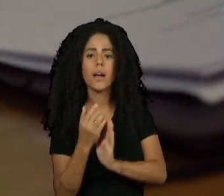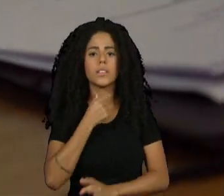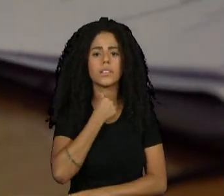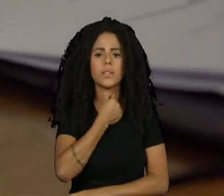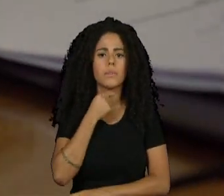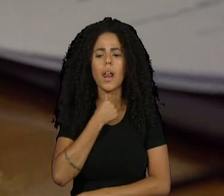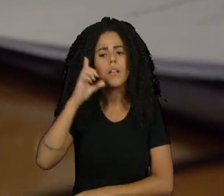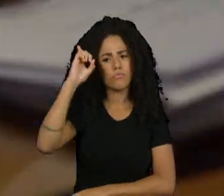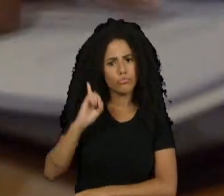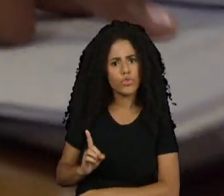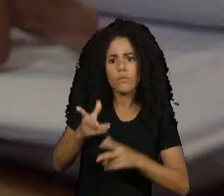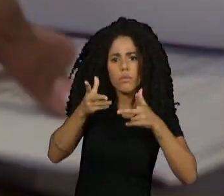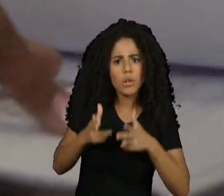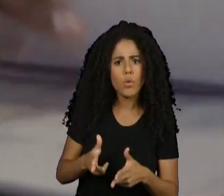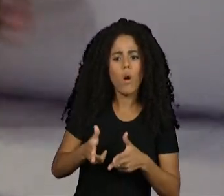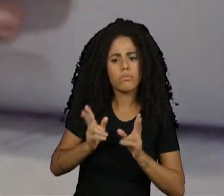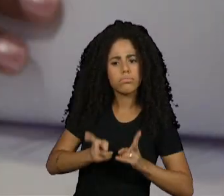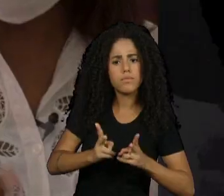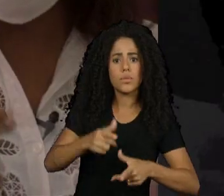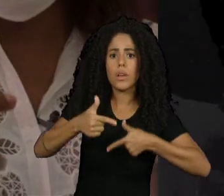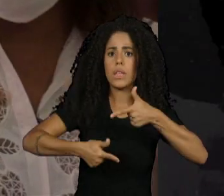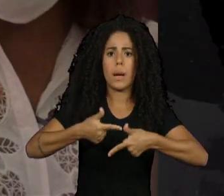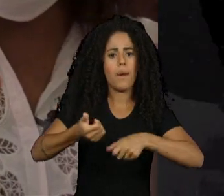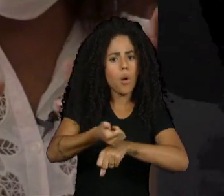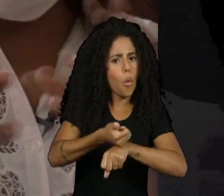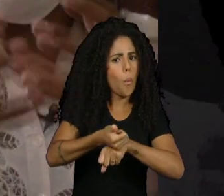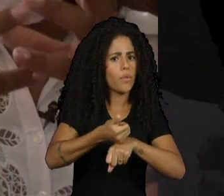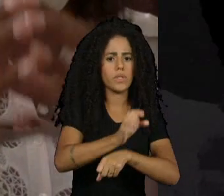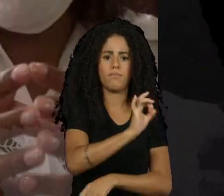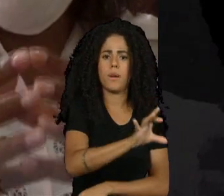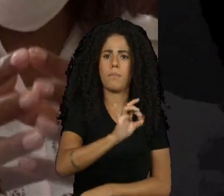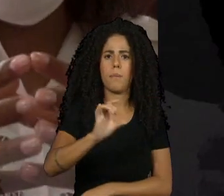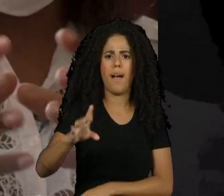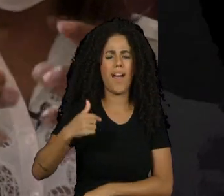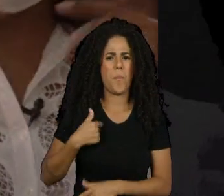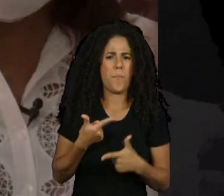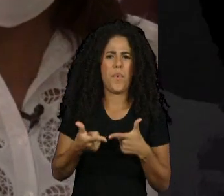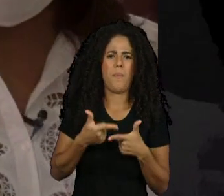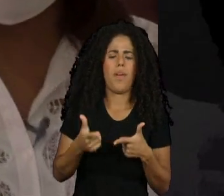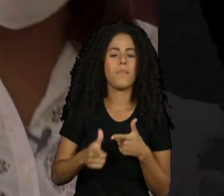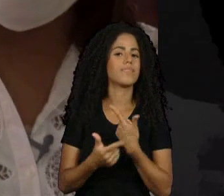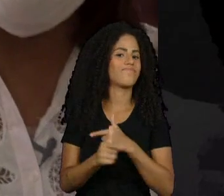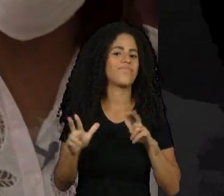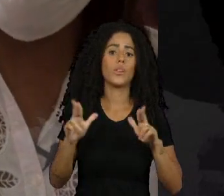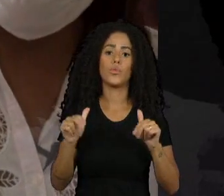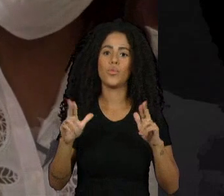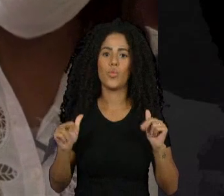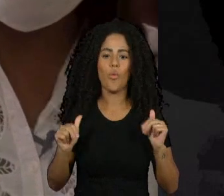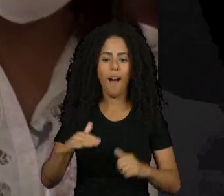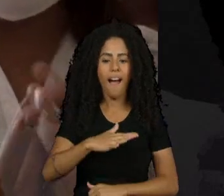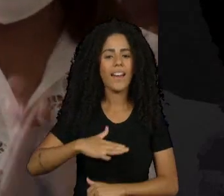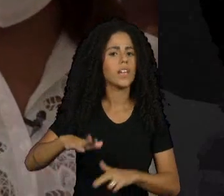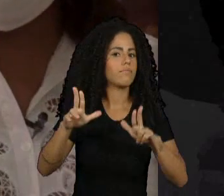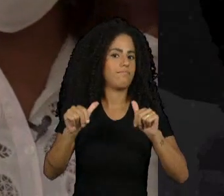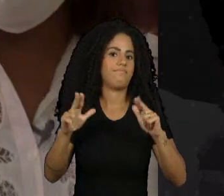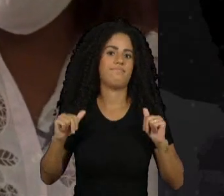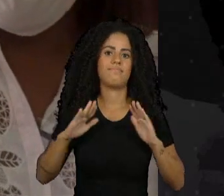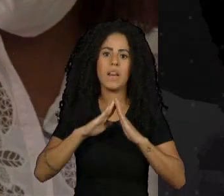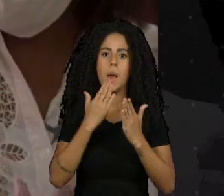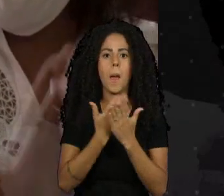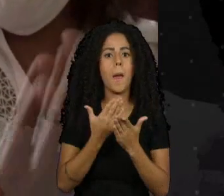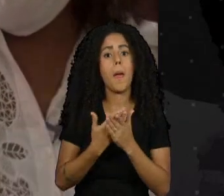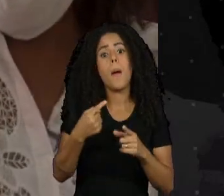esse direito de seguirem as suas profissões. Então eu nunca tive problemas nesta comunidade escolar em relação